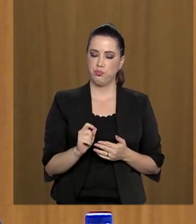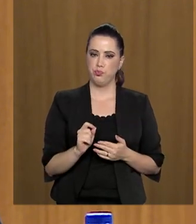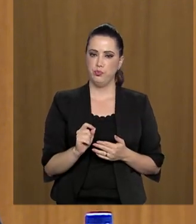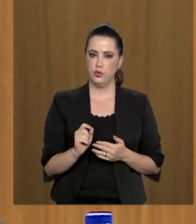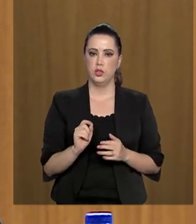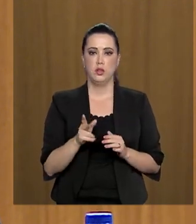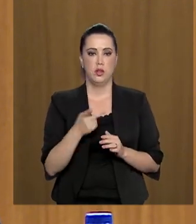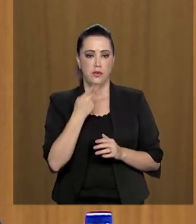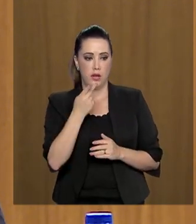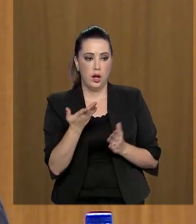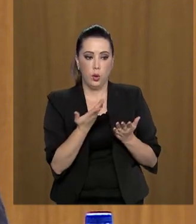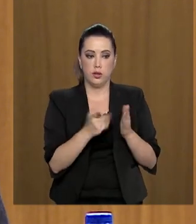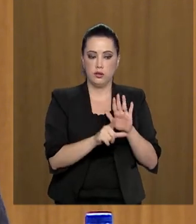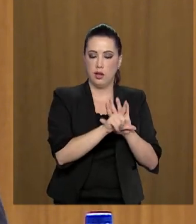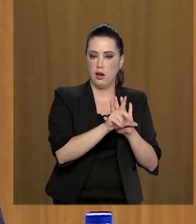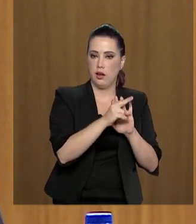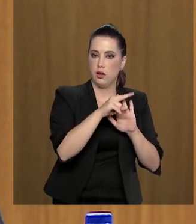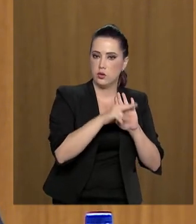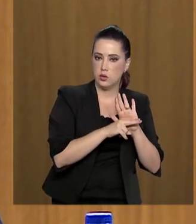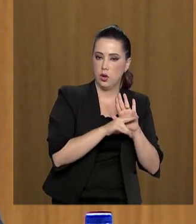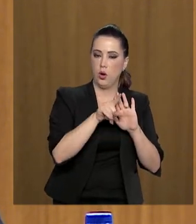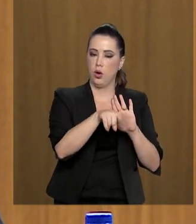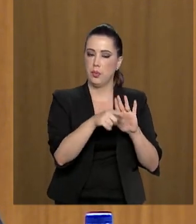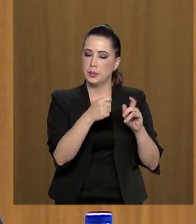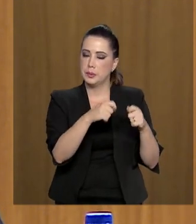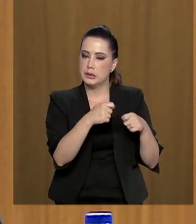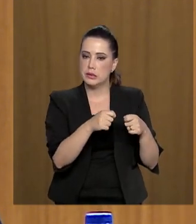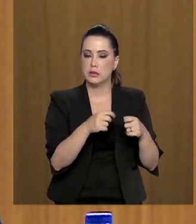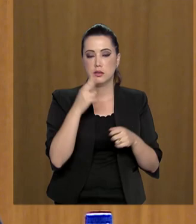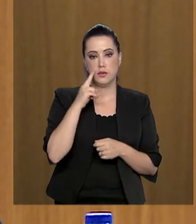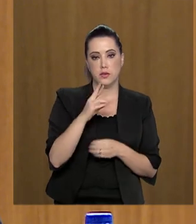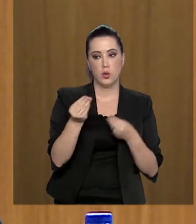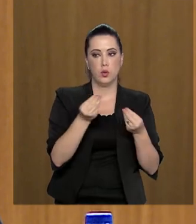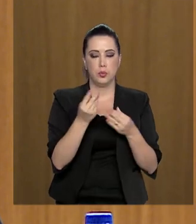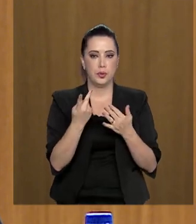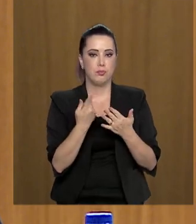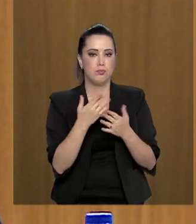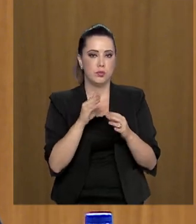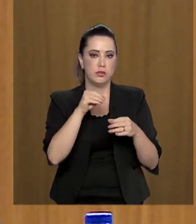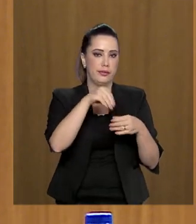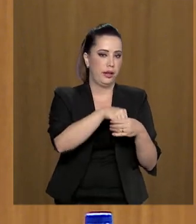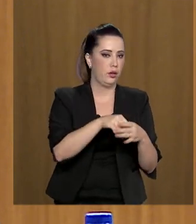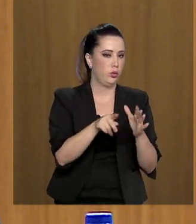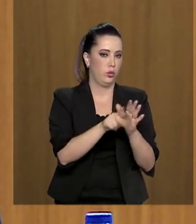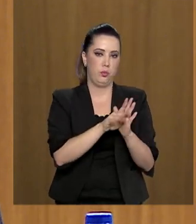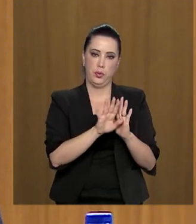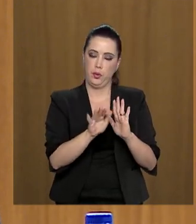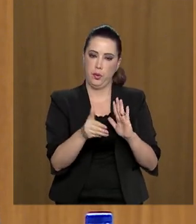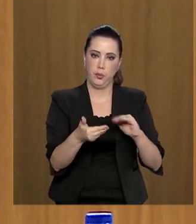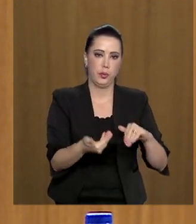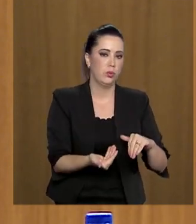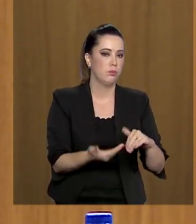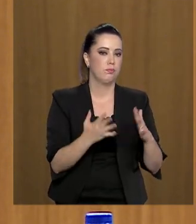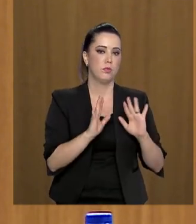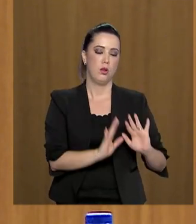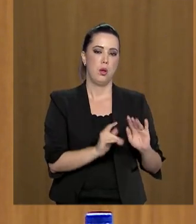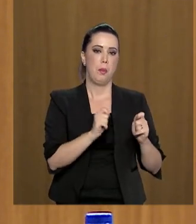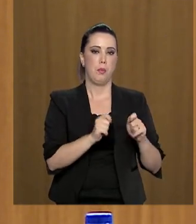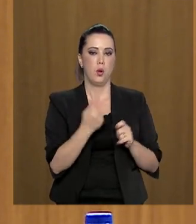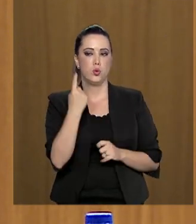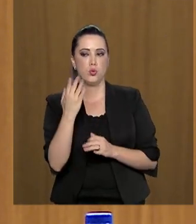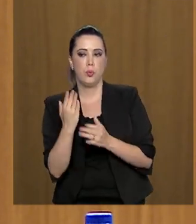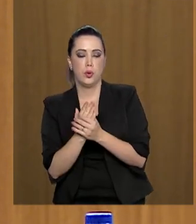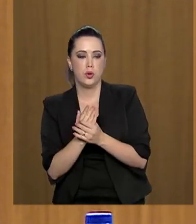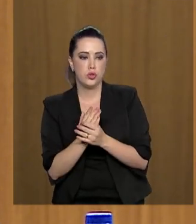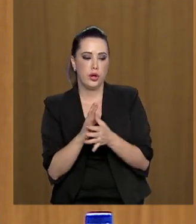parte legislativa, ela toma um rumo dependendo dos acontecimentos no Legislativo. E pode ter um projeto que vai ser apensado no outro,